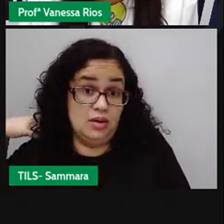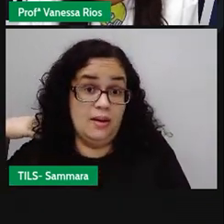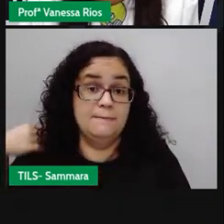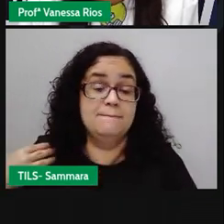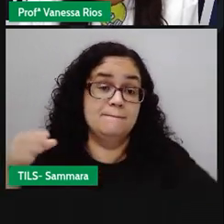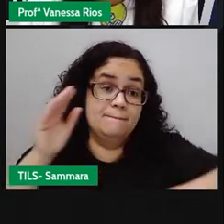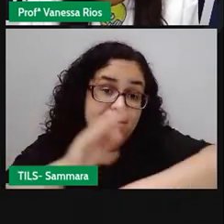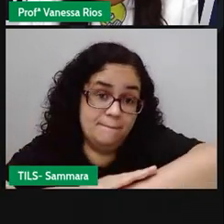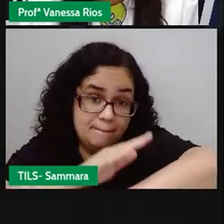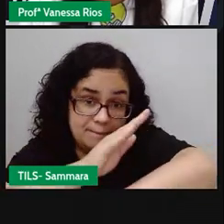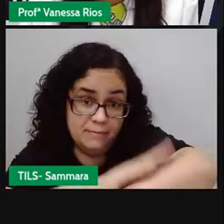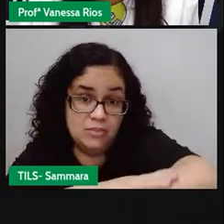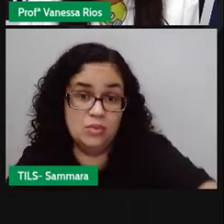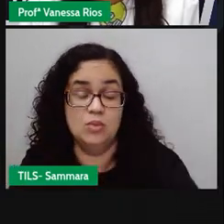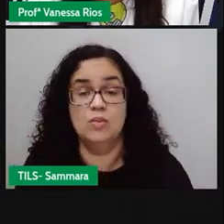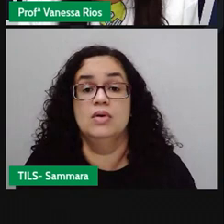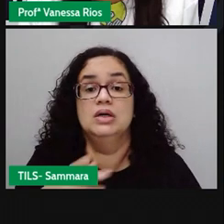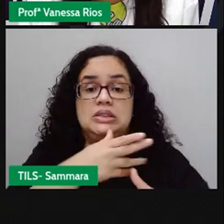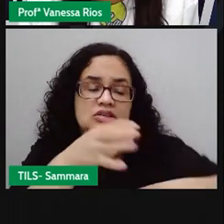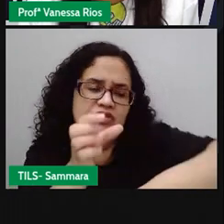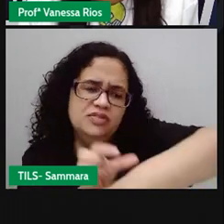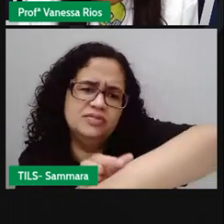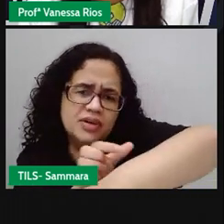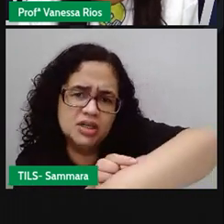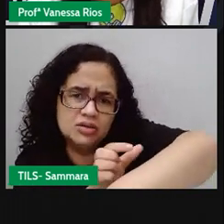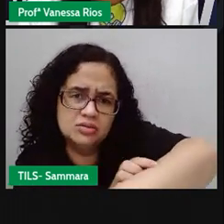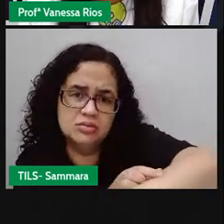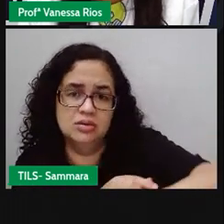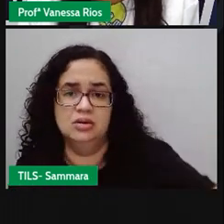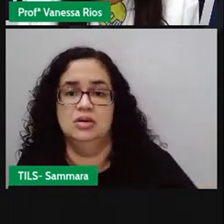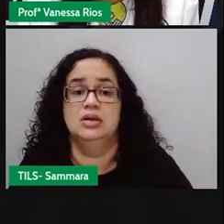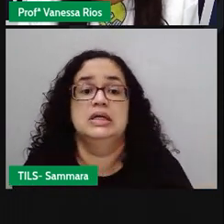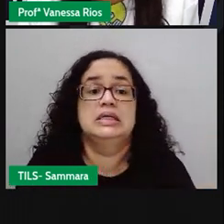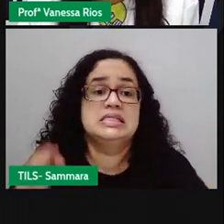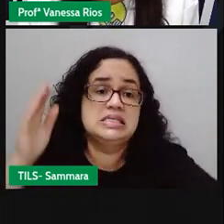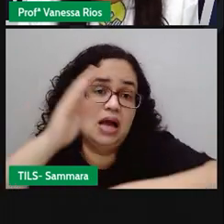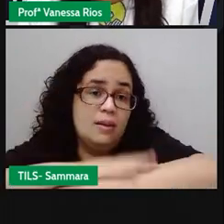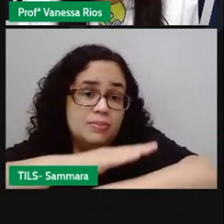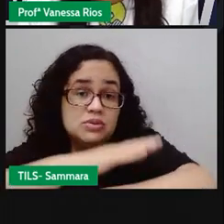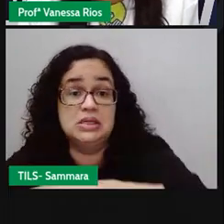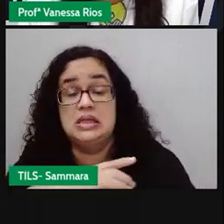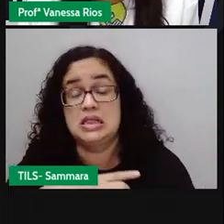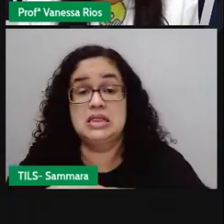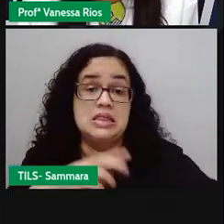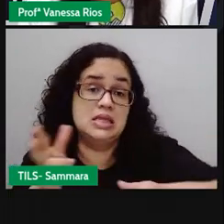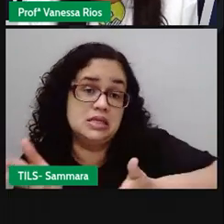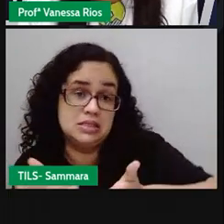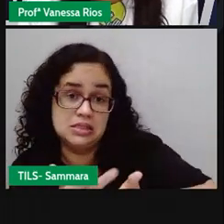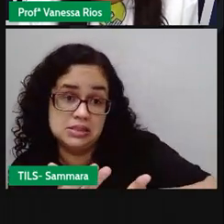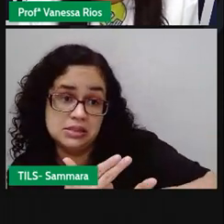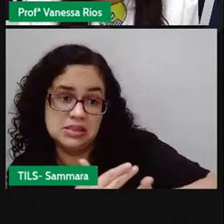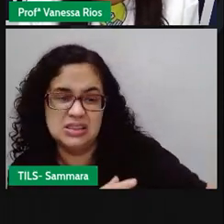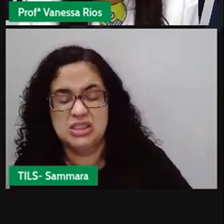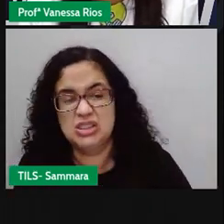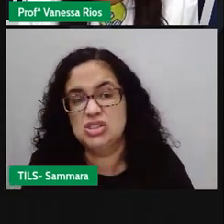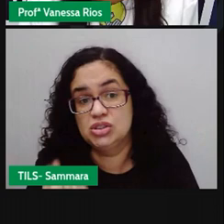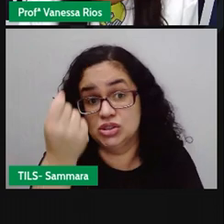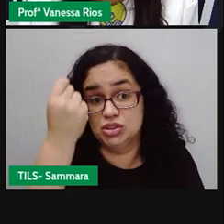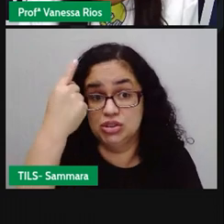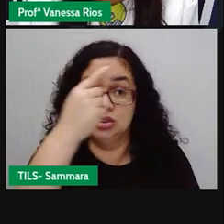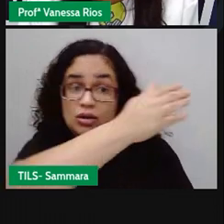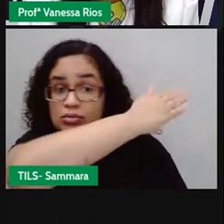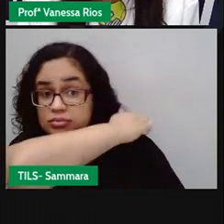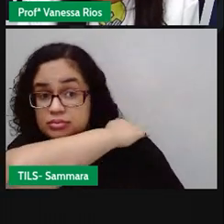ficou a marca da queda, uma porção de remendos. É por isso que os sapos possuem uns desenhos estranhos nas